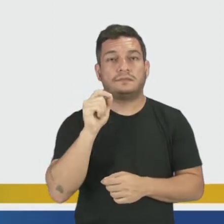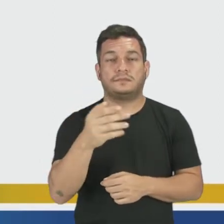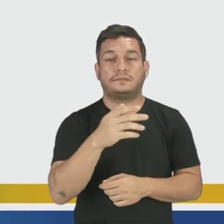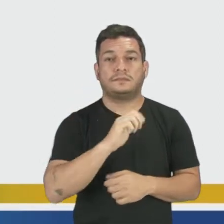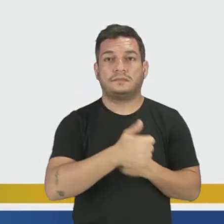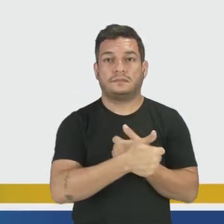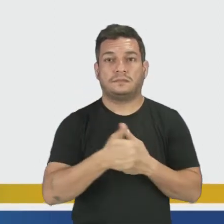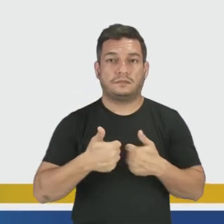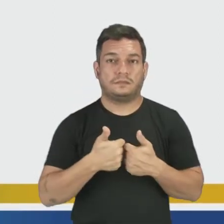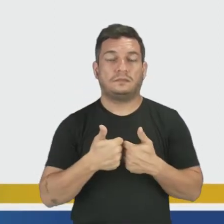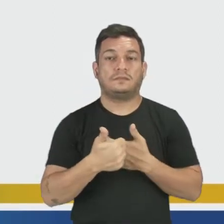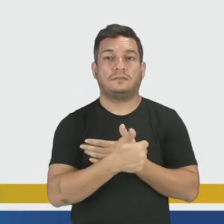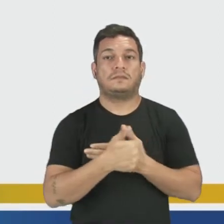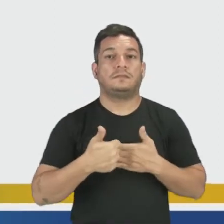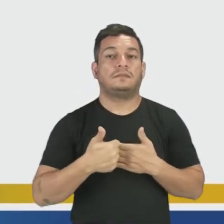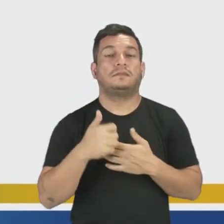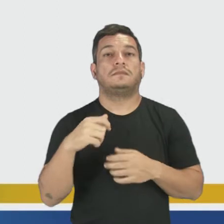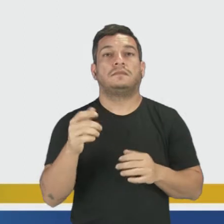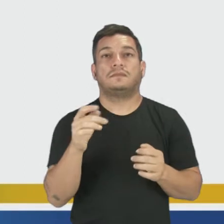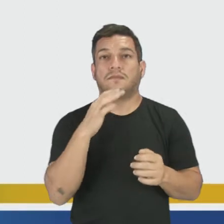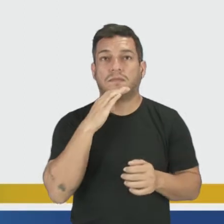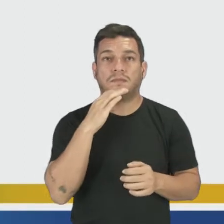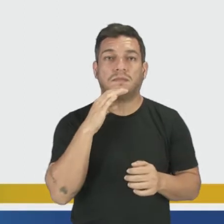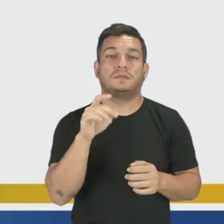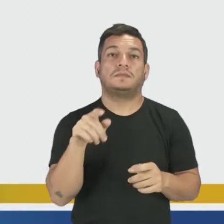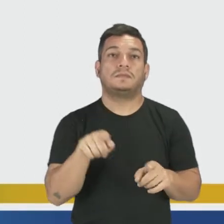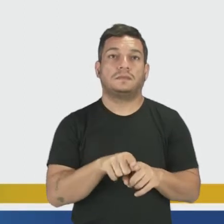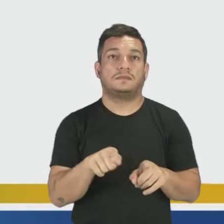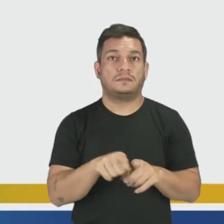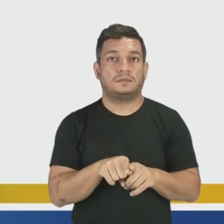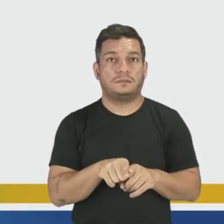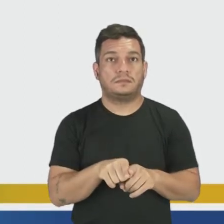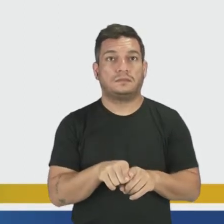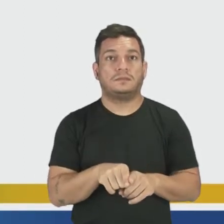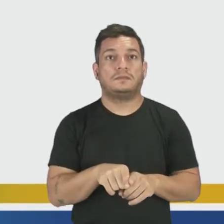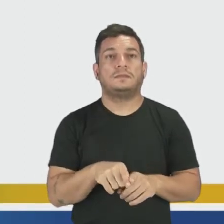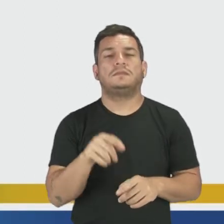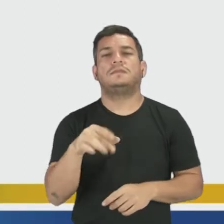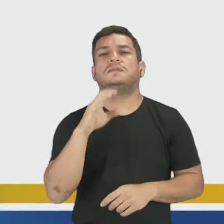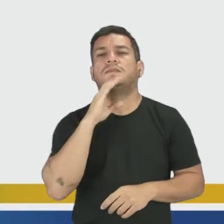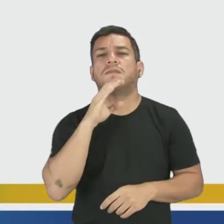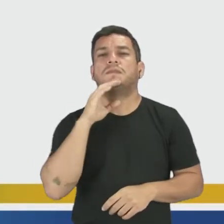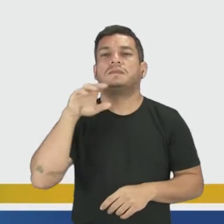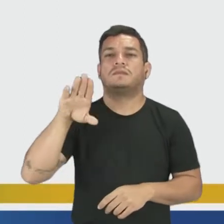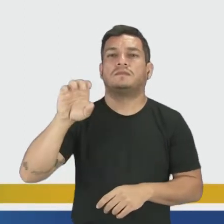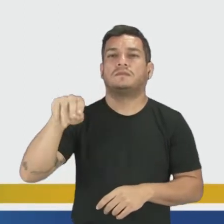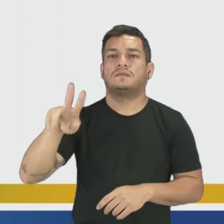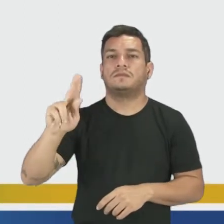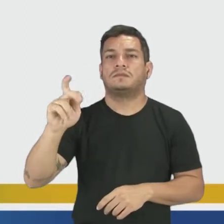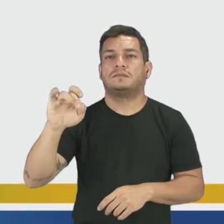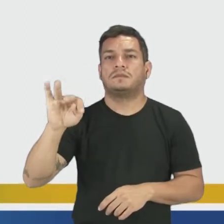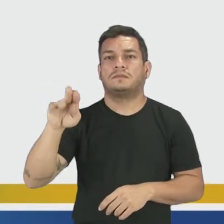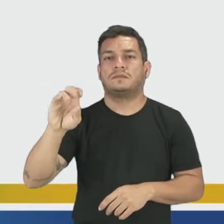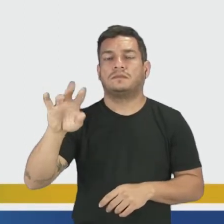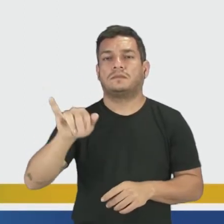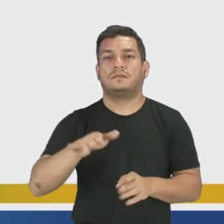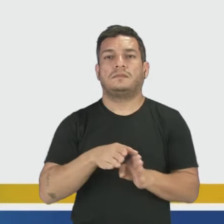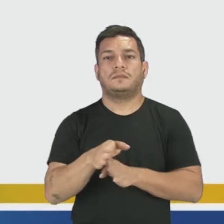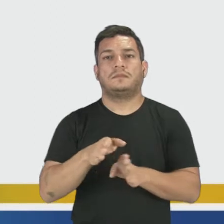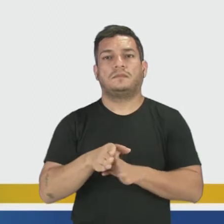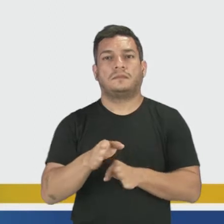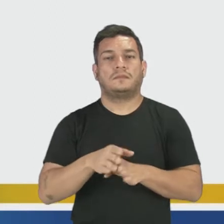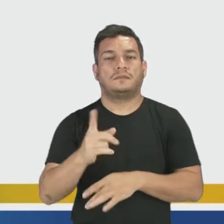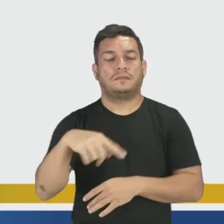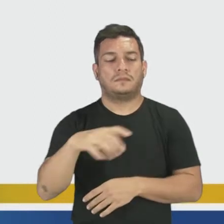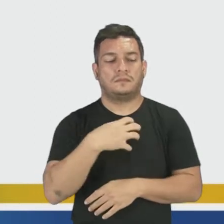moral. Conjunto de um conhecimento comum. E esse conhecimento, ele vai orientar vocês, os